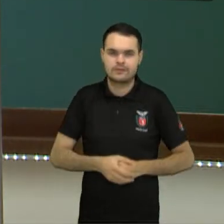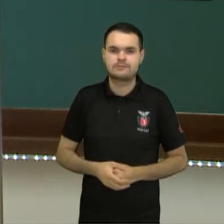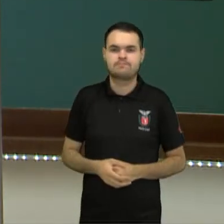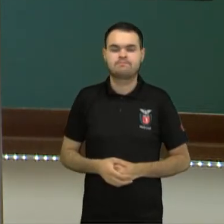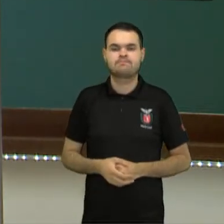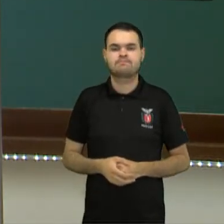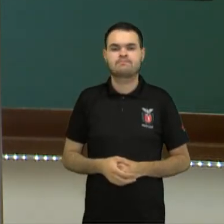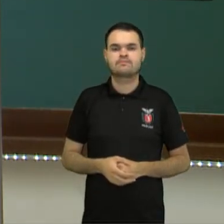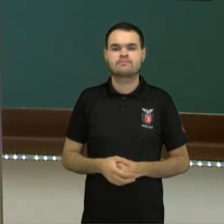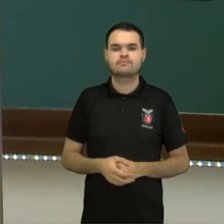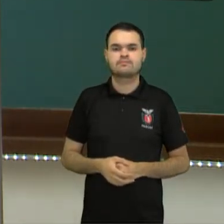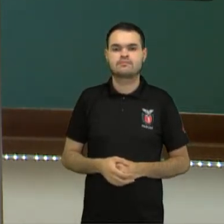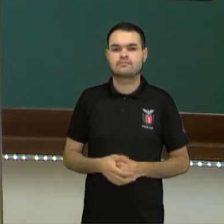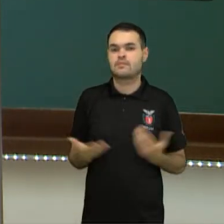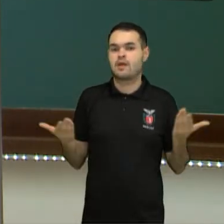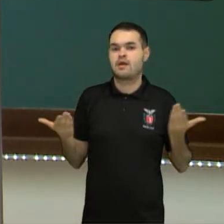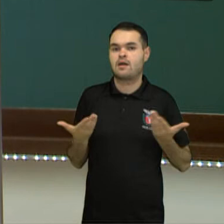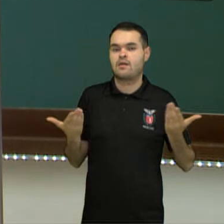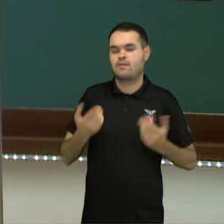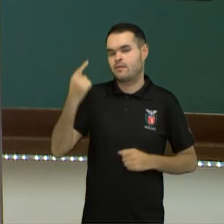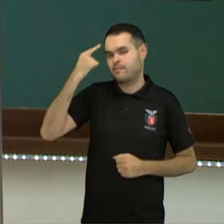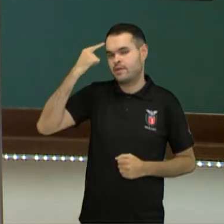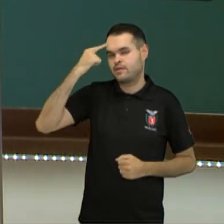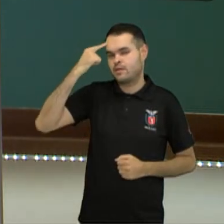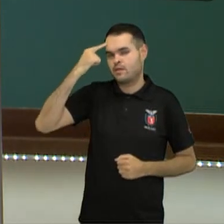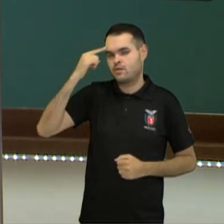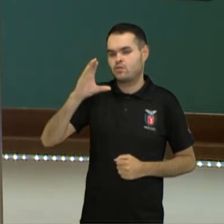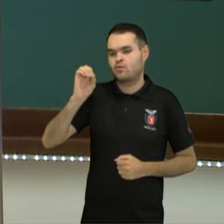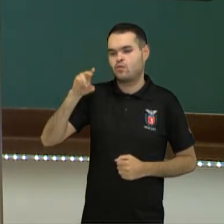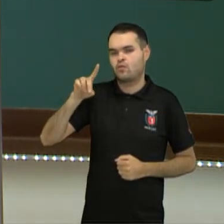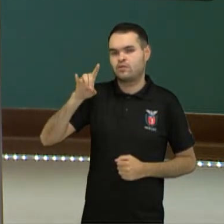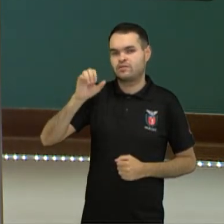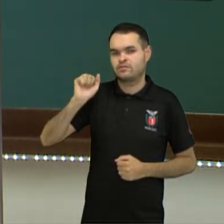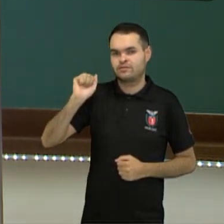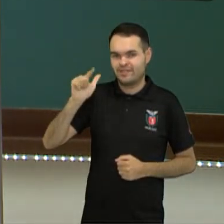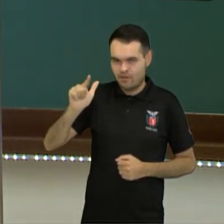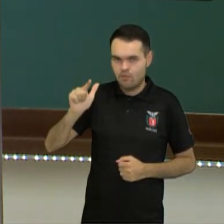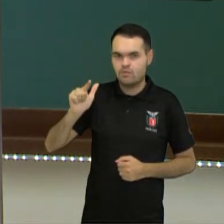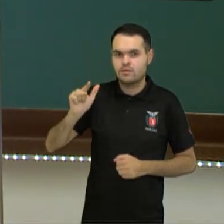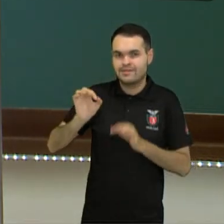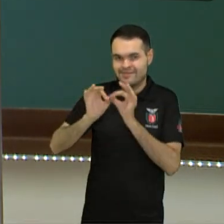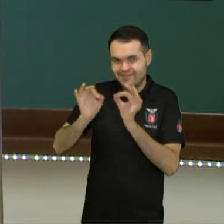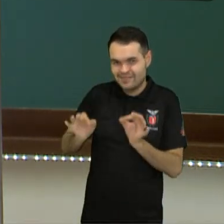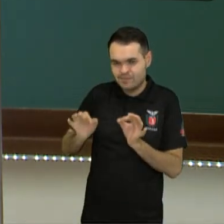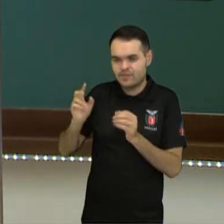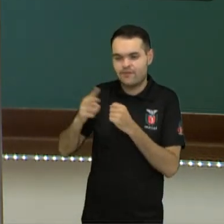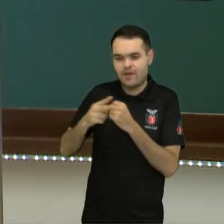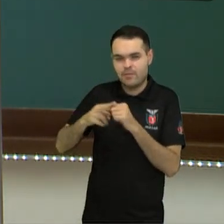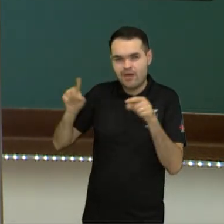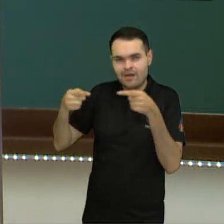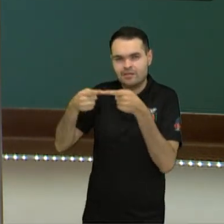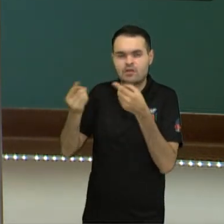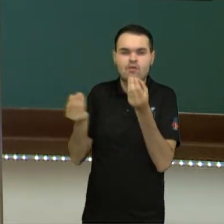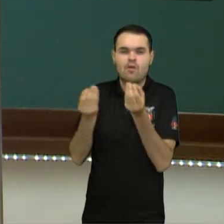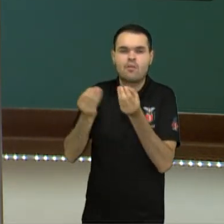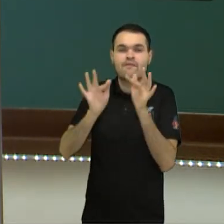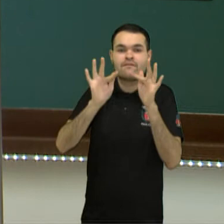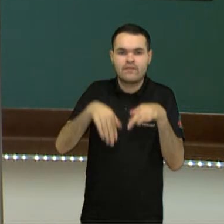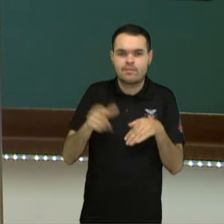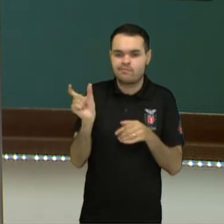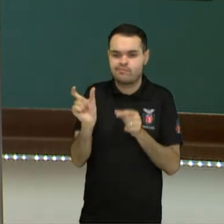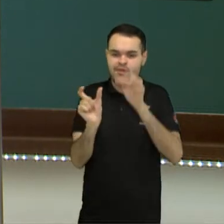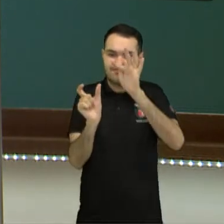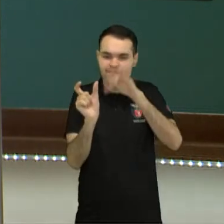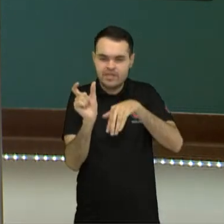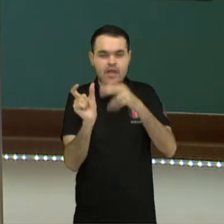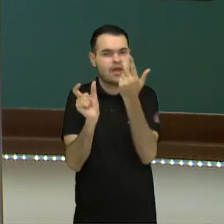E agora vamos pensar na condicional simples e verbos regulares. Como que termina? A terminação é